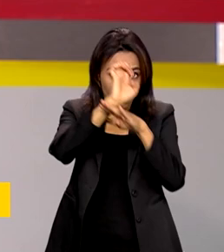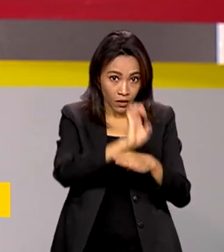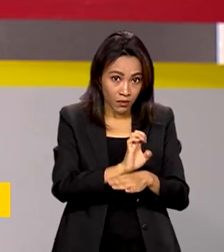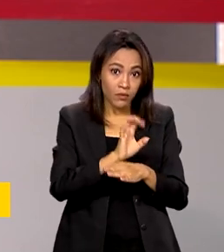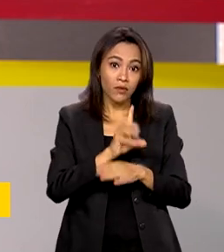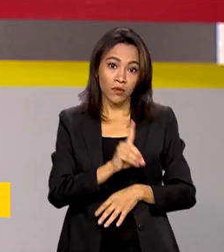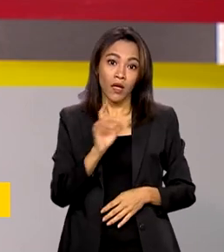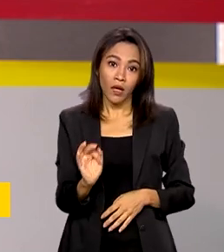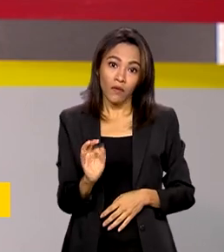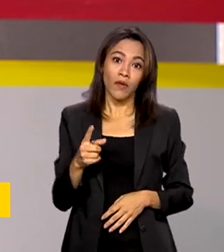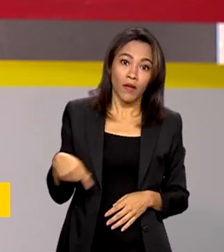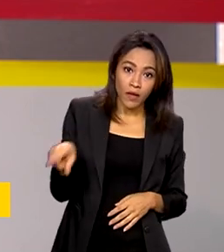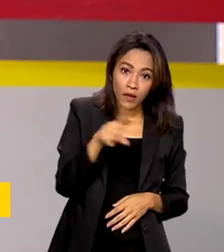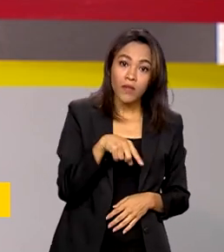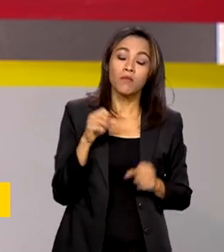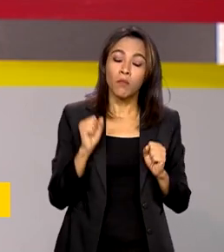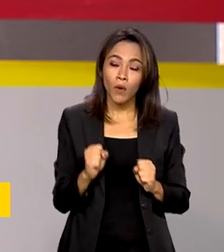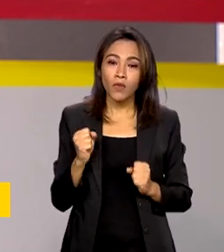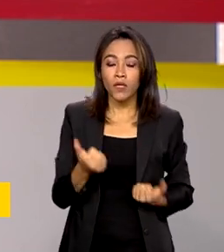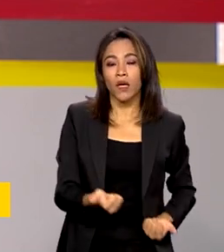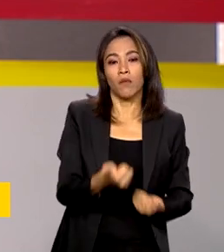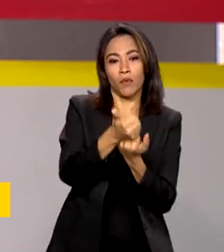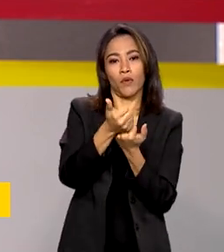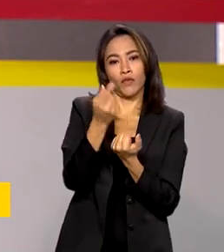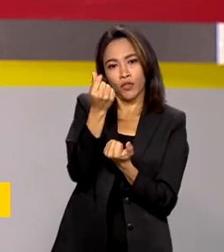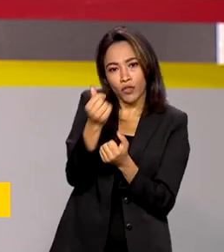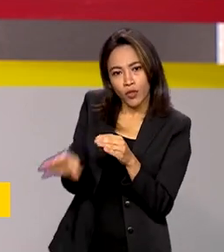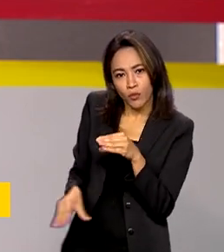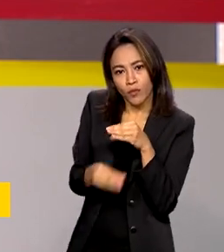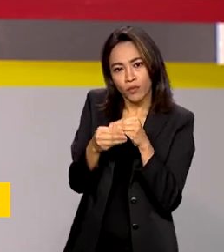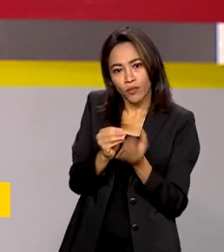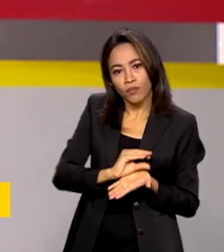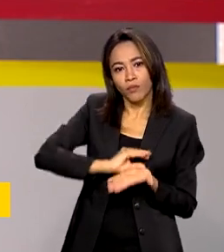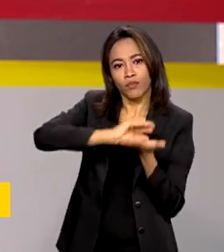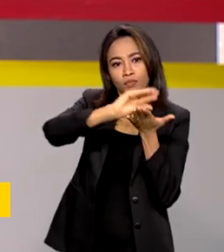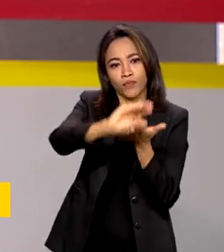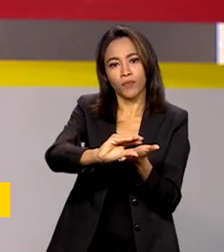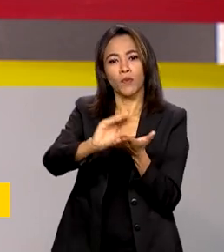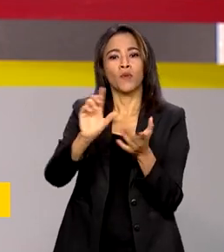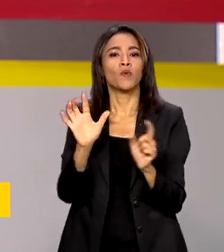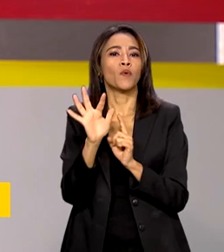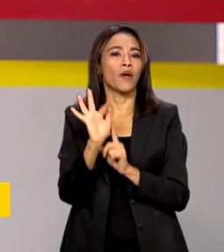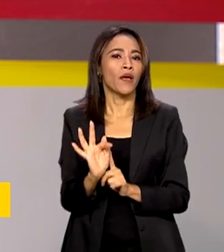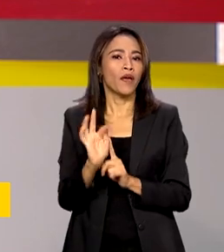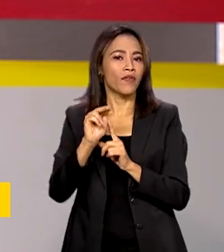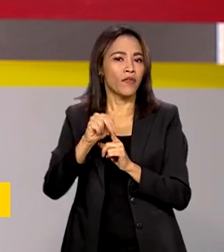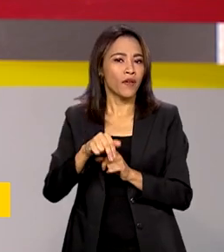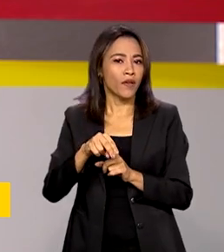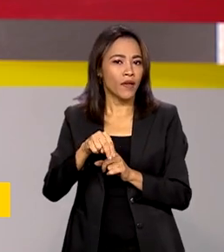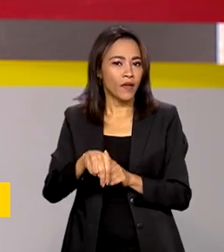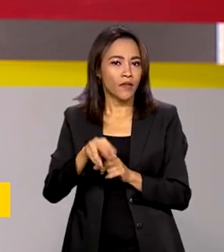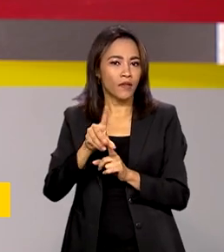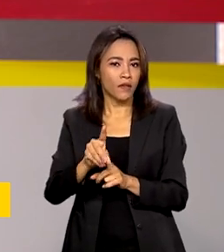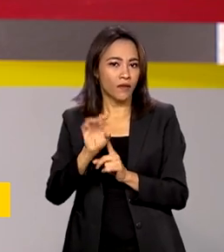E poderão ainda ter a ajuda de recursos adicionais do Fundo Nacional de Desenvolvimento da Educação, o FNDE.